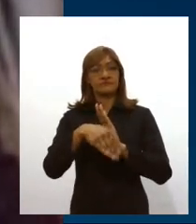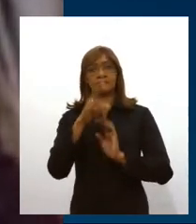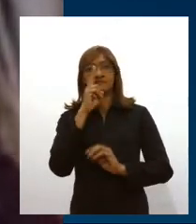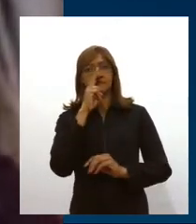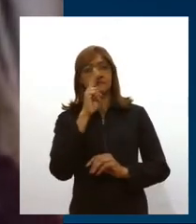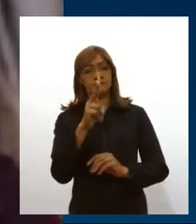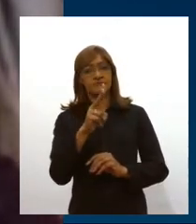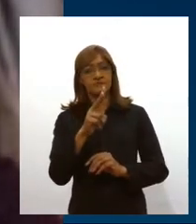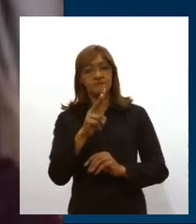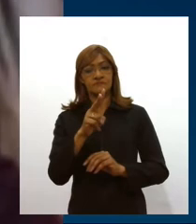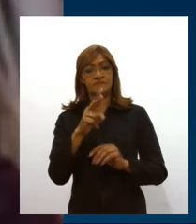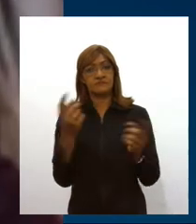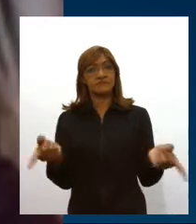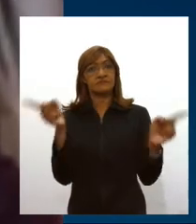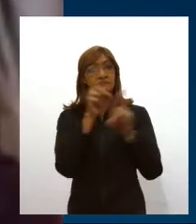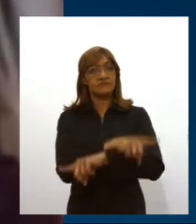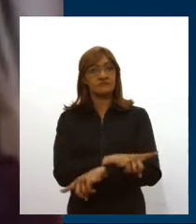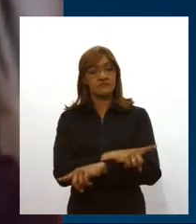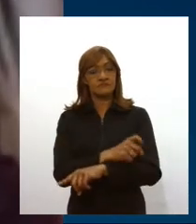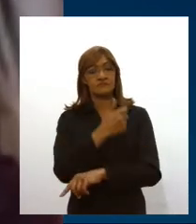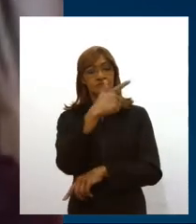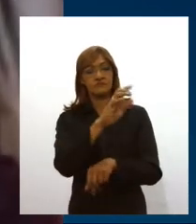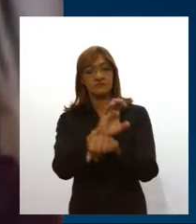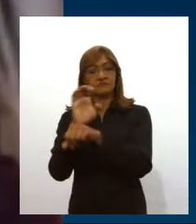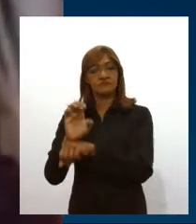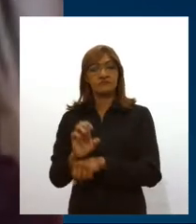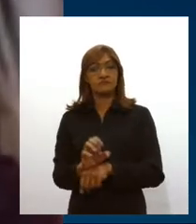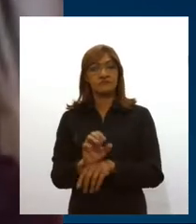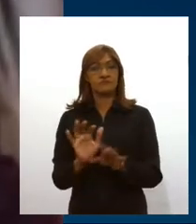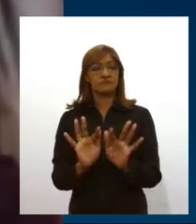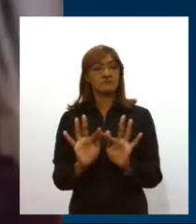Ao contrário dos outros estados, que essa queda foi muito mais suave.